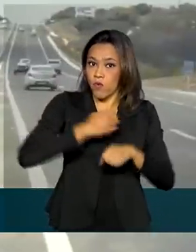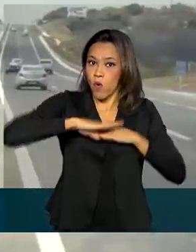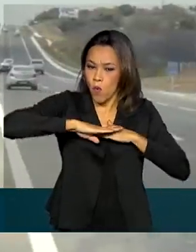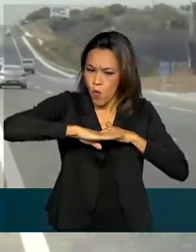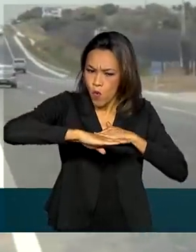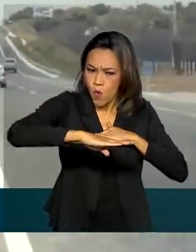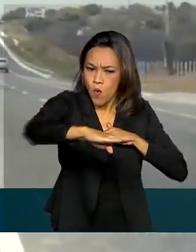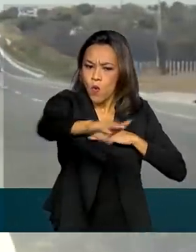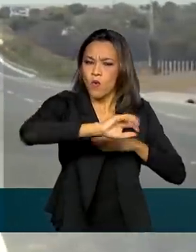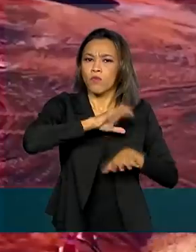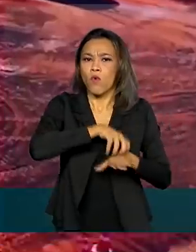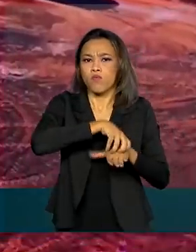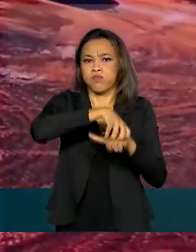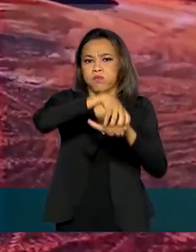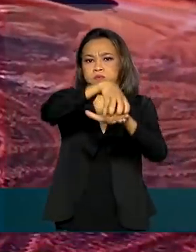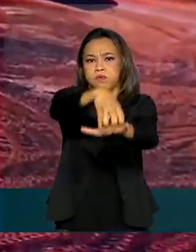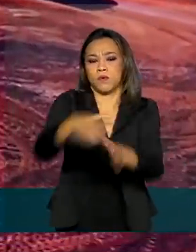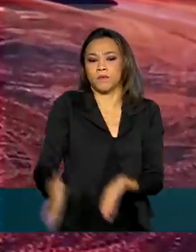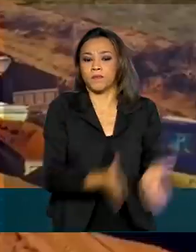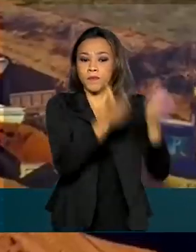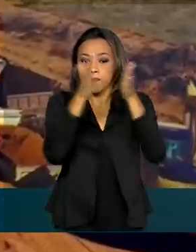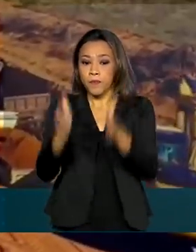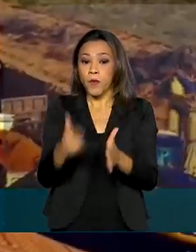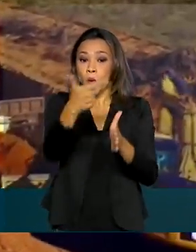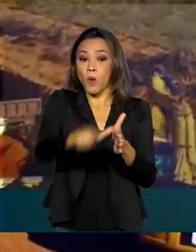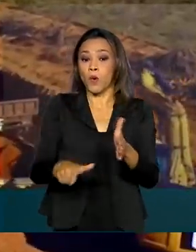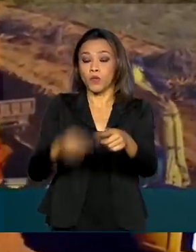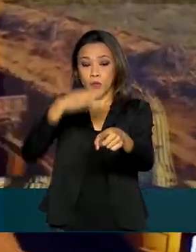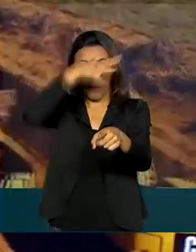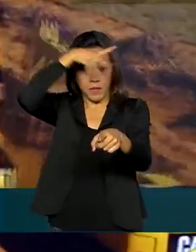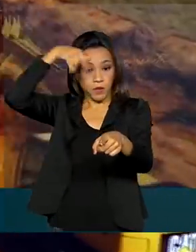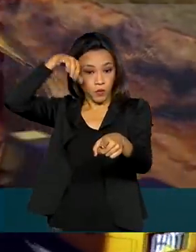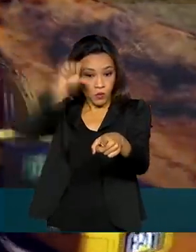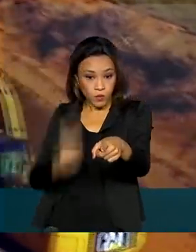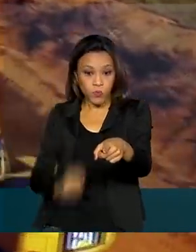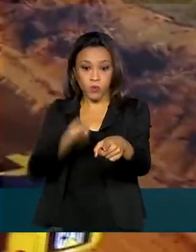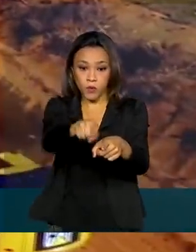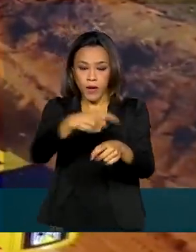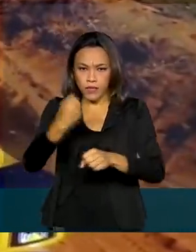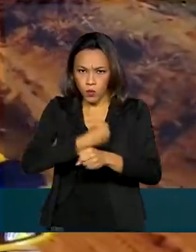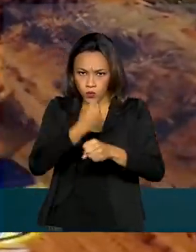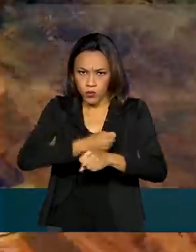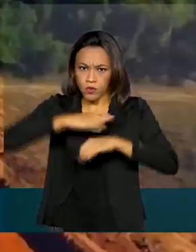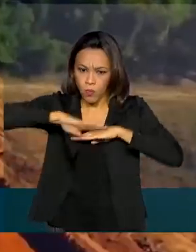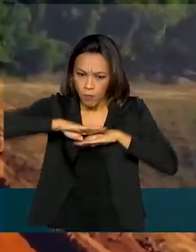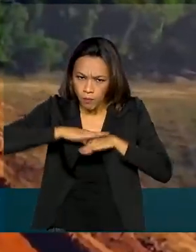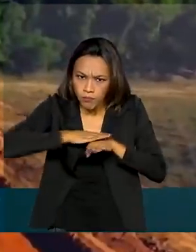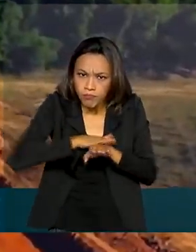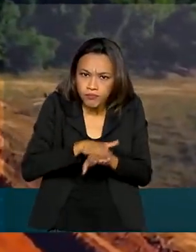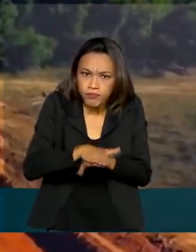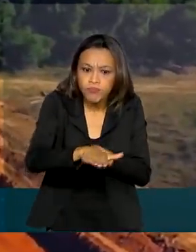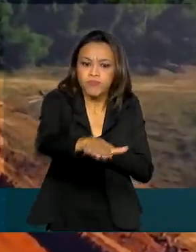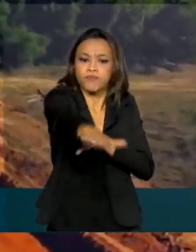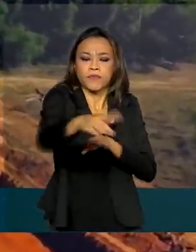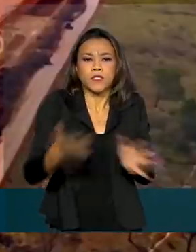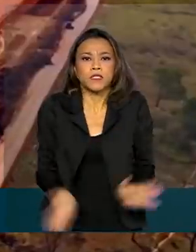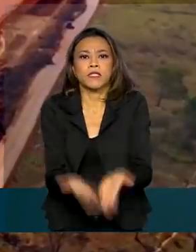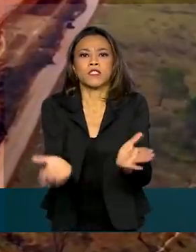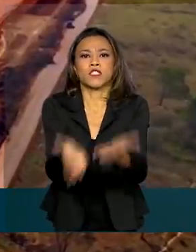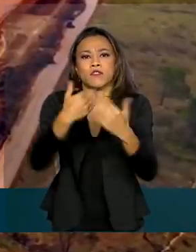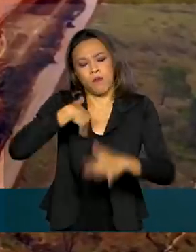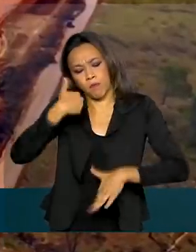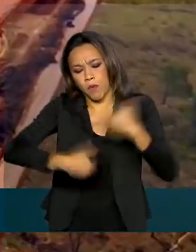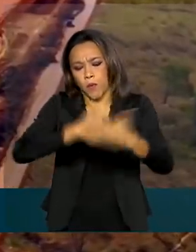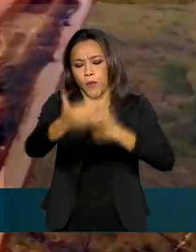da produção agrícola. Já no Mato Grosso do Sul, a pavimentação da BR-419 incentiva o desenvolvimento e a